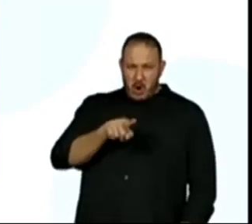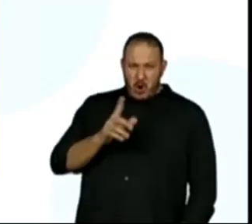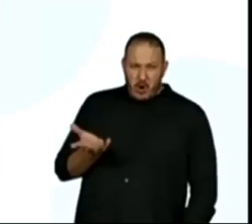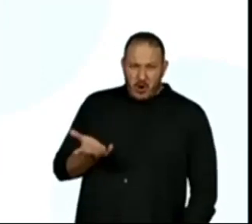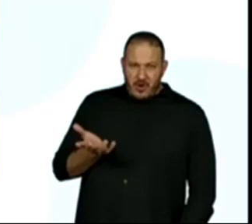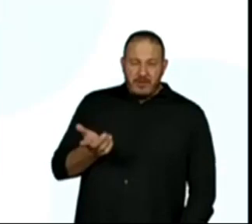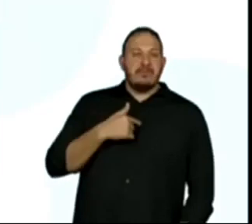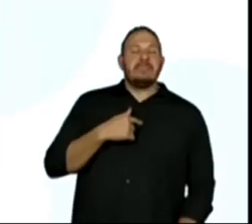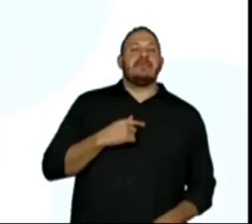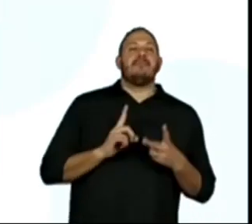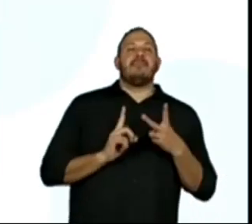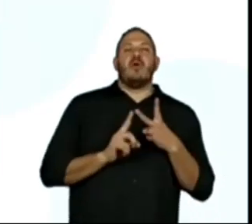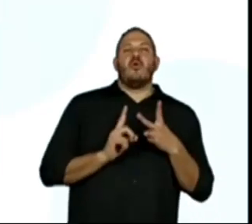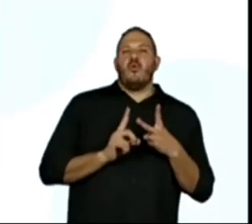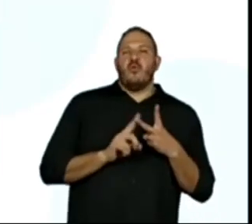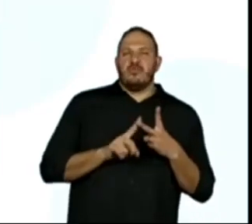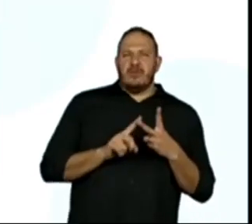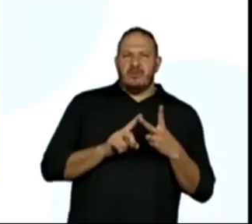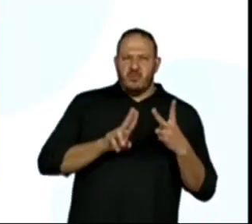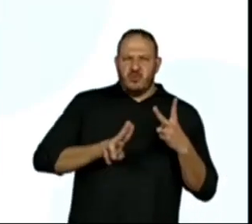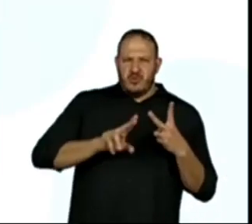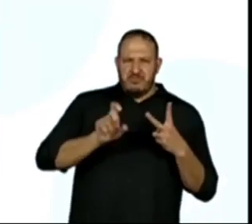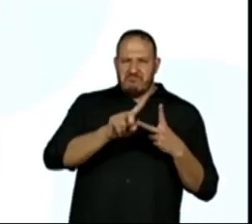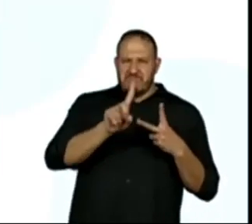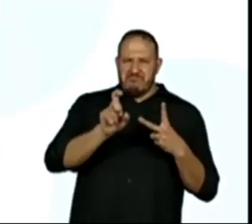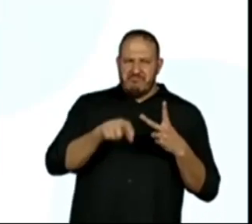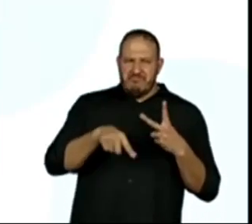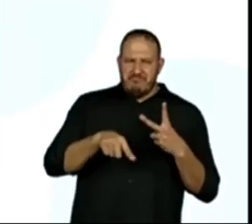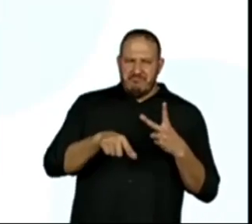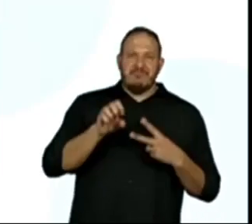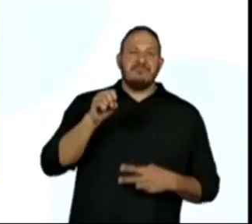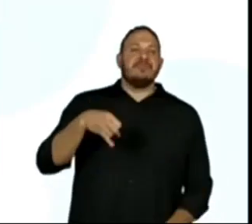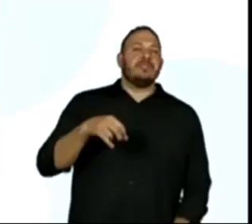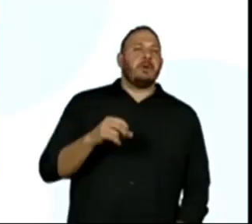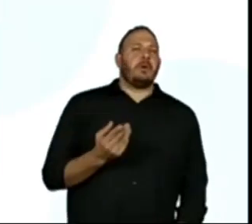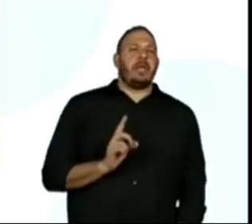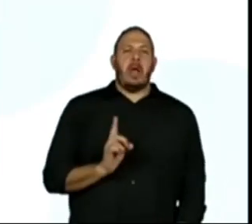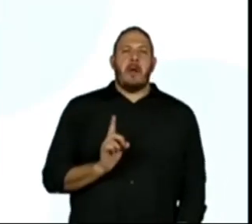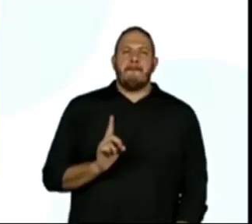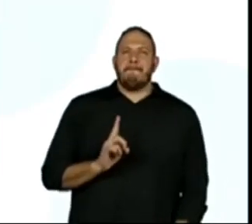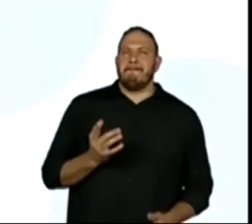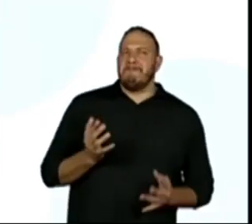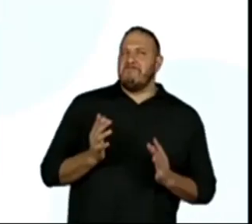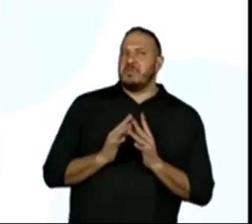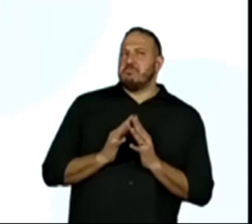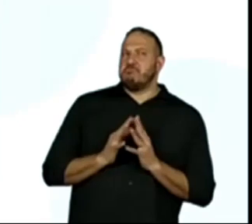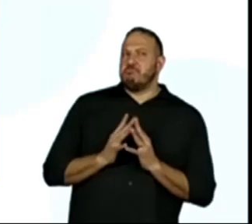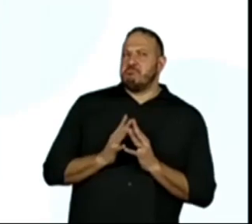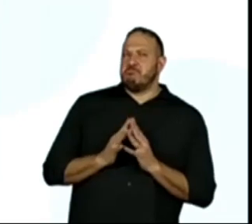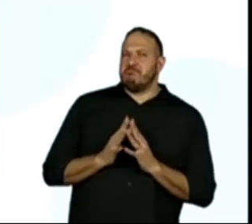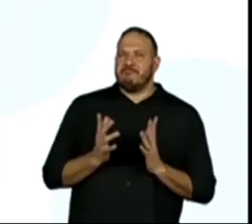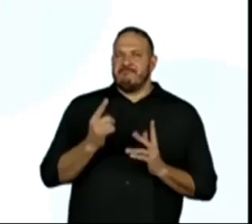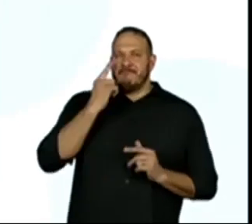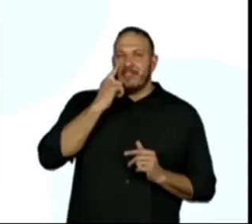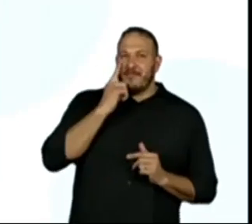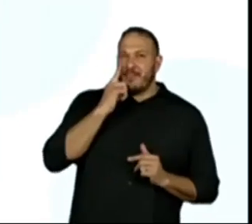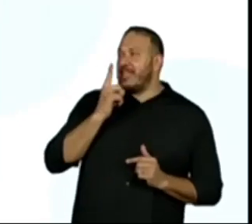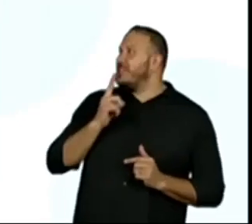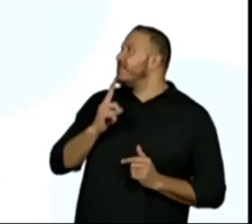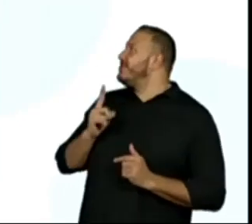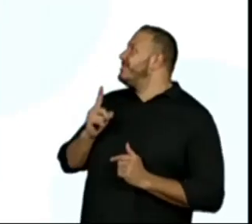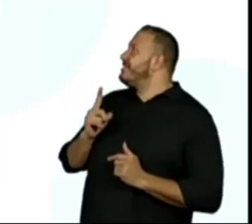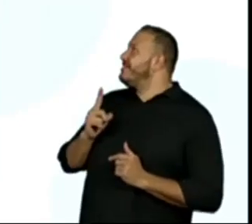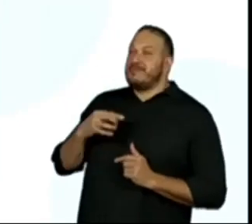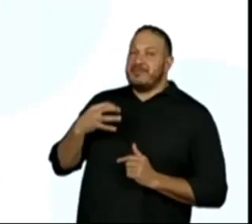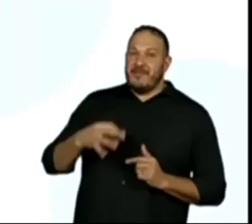pergunta e nós colocamos o ponto de interrogação? Sim ou não? A está conferindo. Eita, está bonito